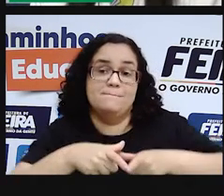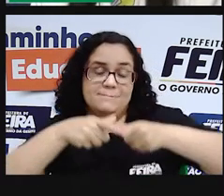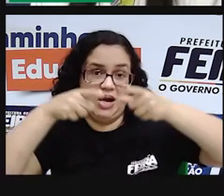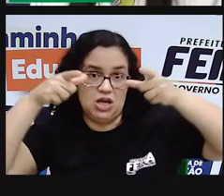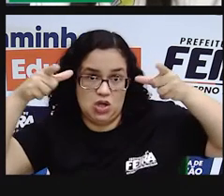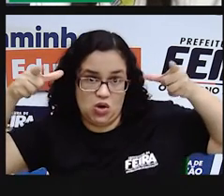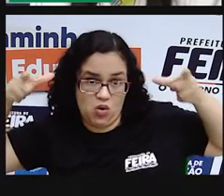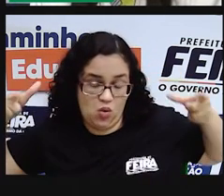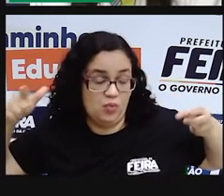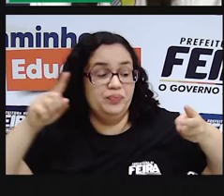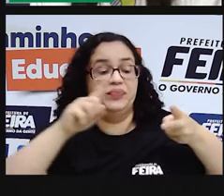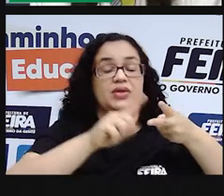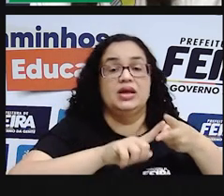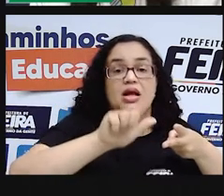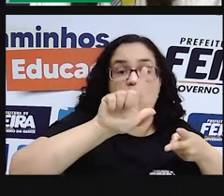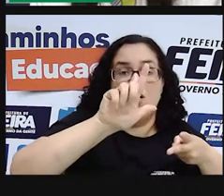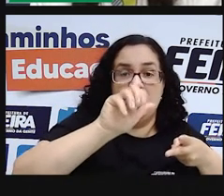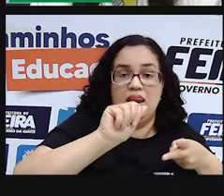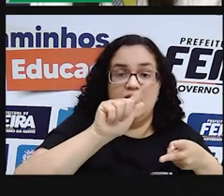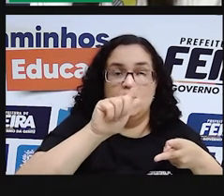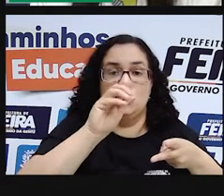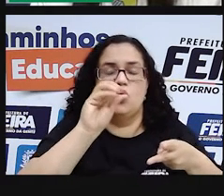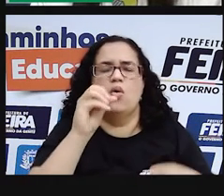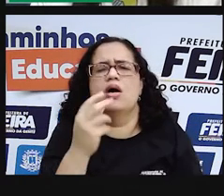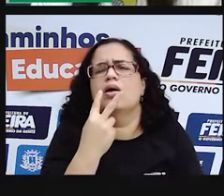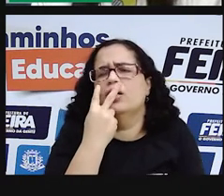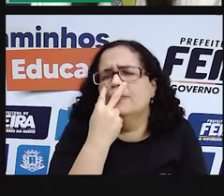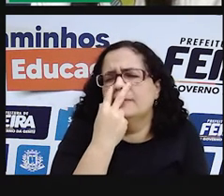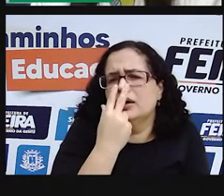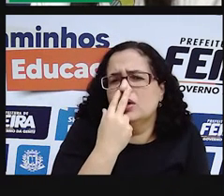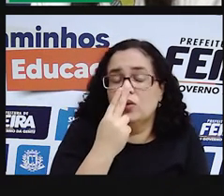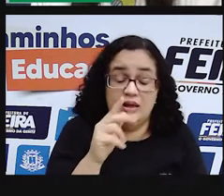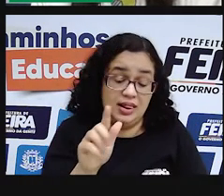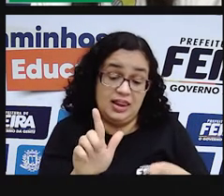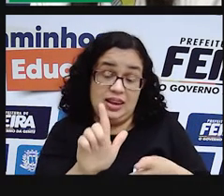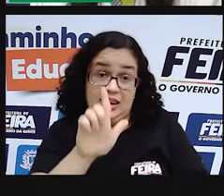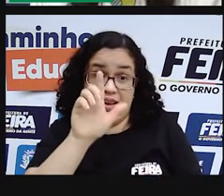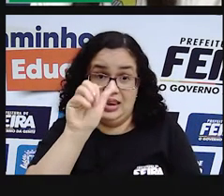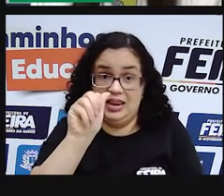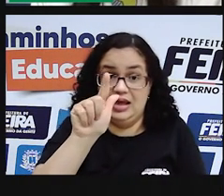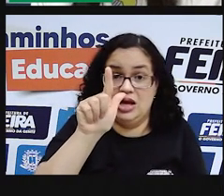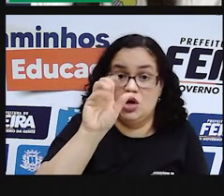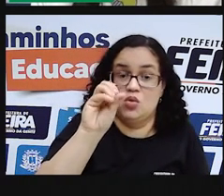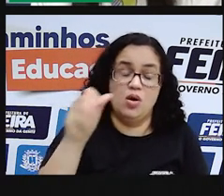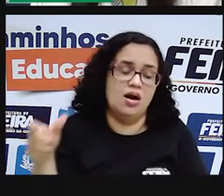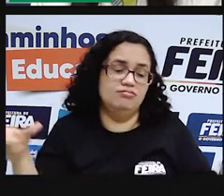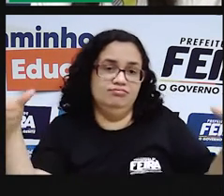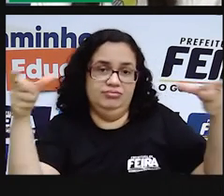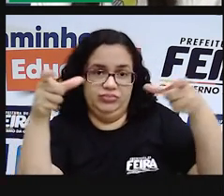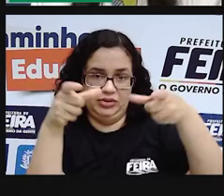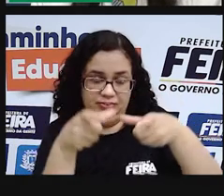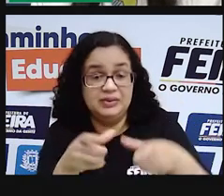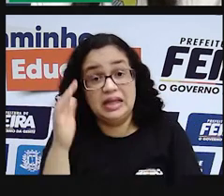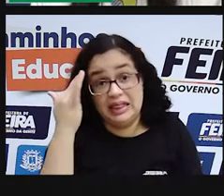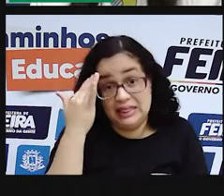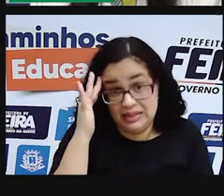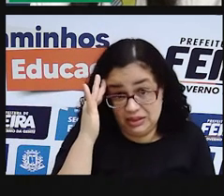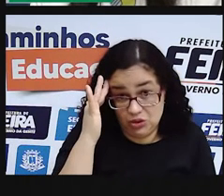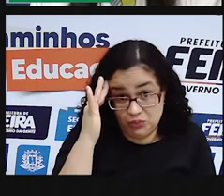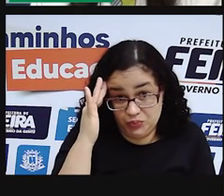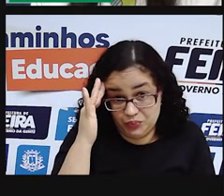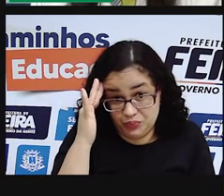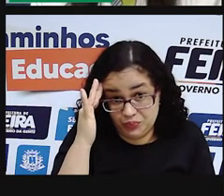do que uma lagoa. Então, é como se fosse assim, a lagoa é um lago pequeno. Entenderam?